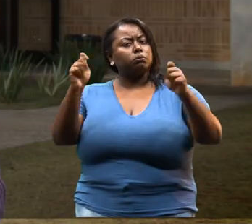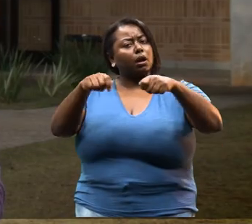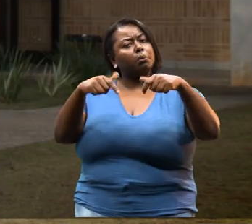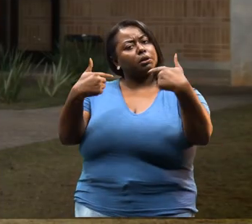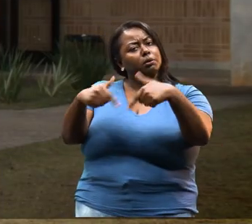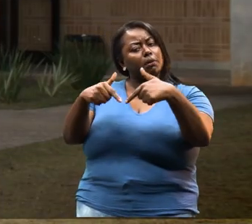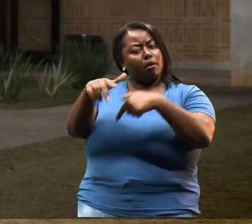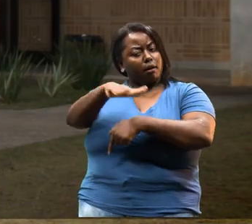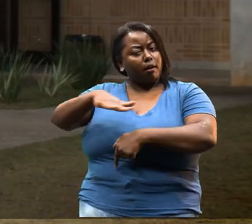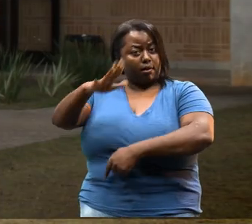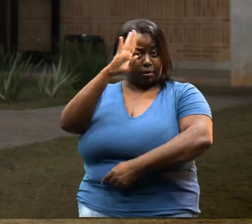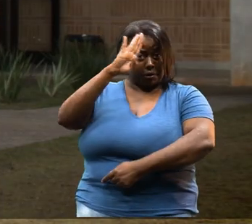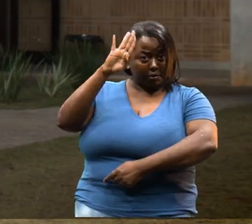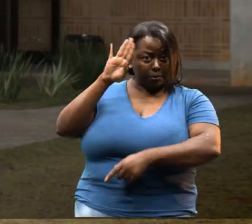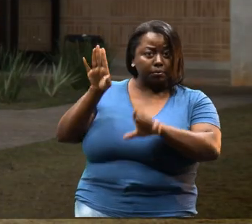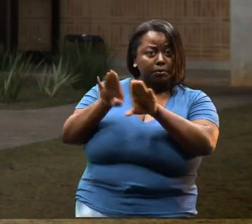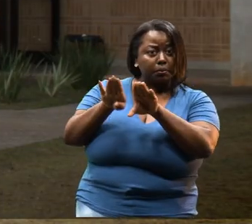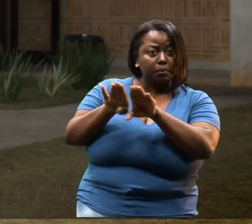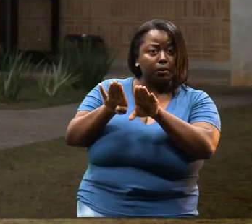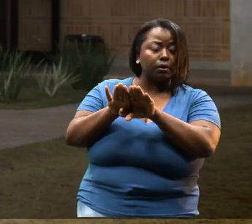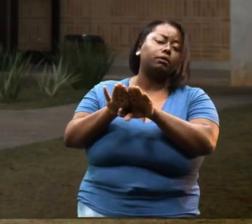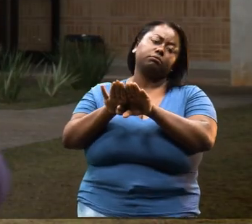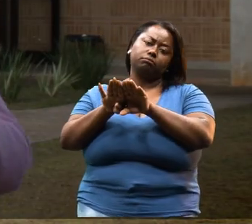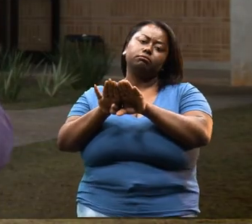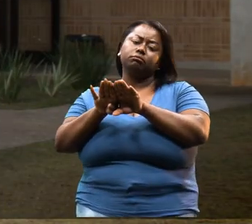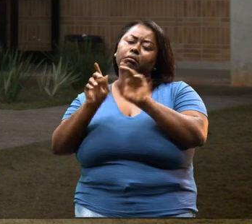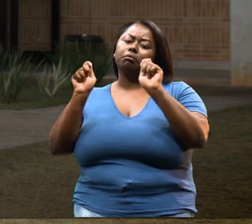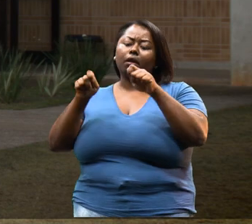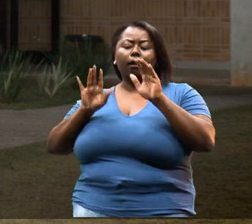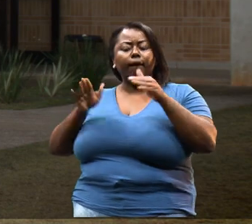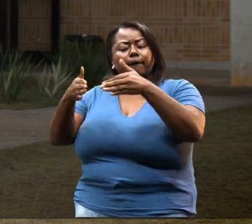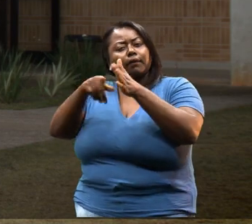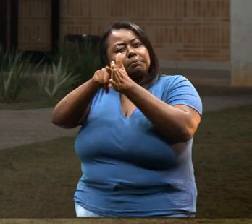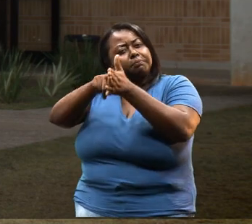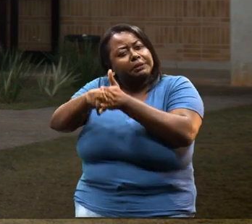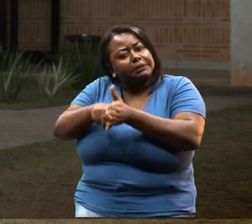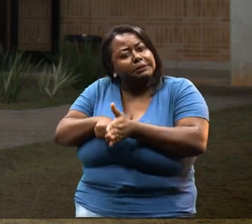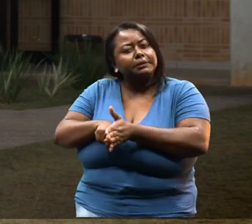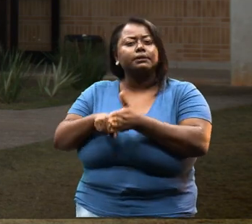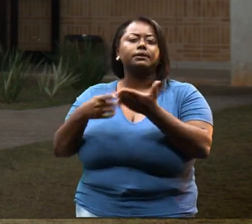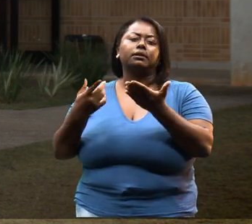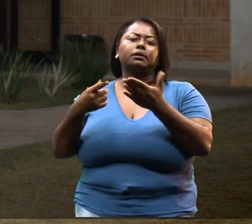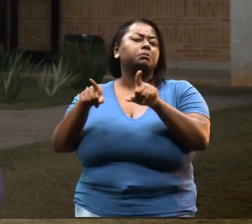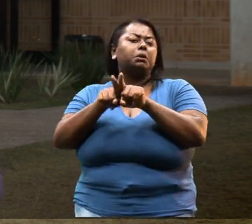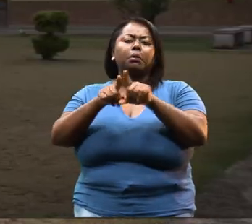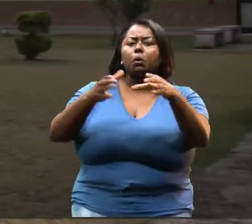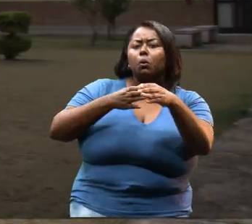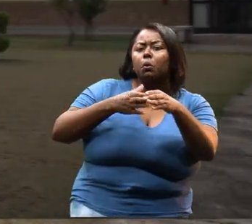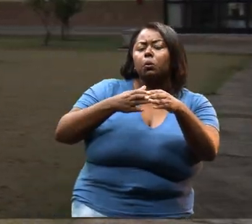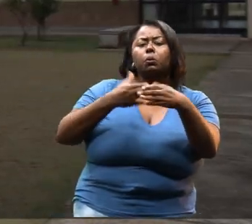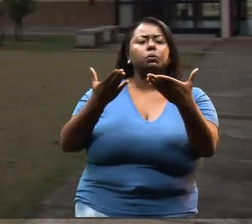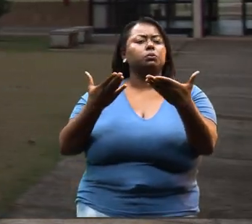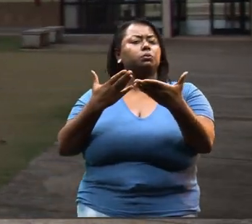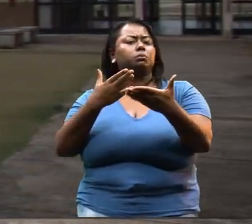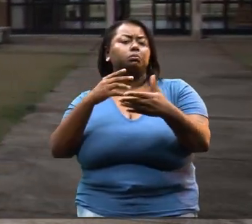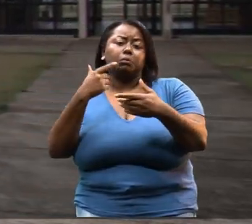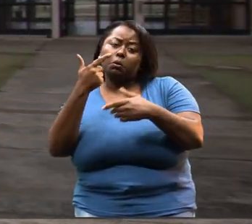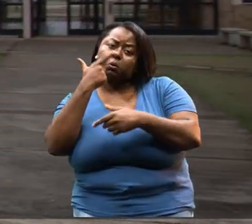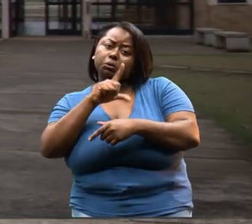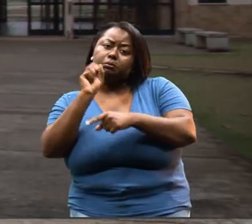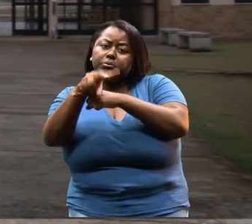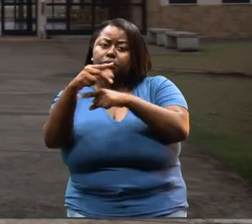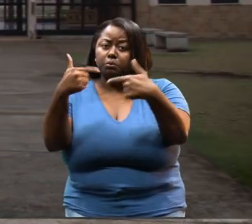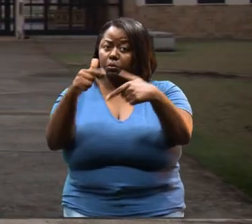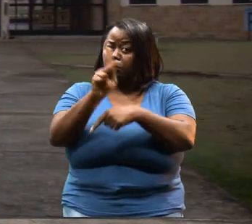se for seguir a carreira acadêmica, ir mais para o lado da pesquisa e prestar concursos públicos para ser